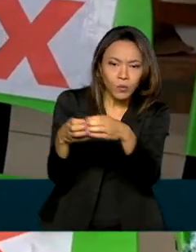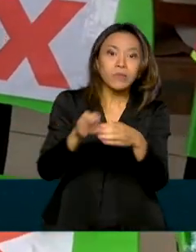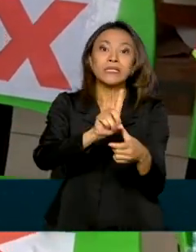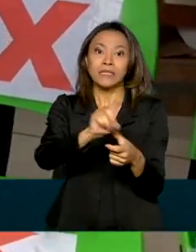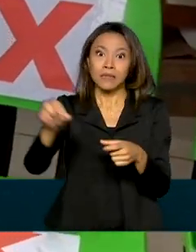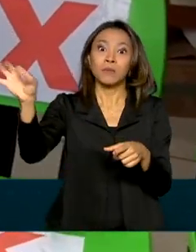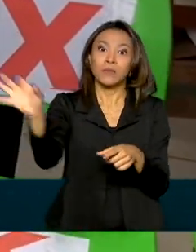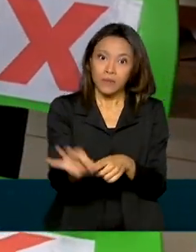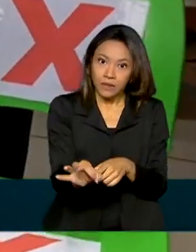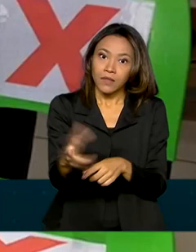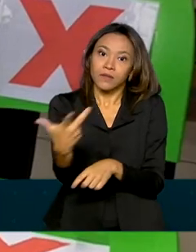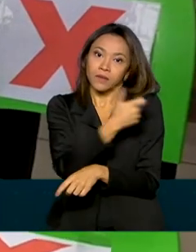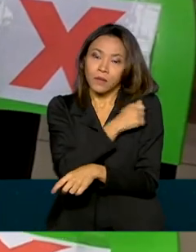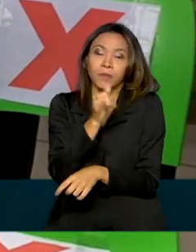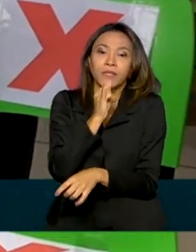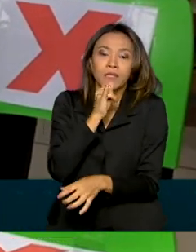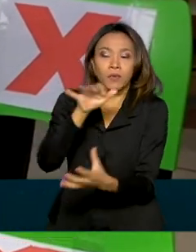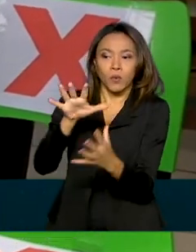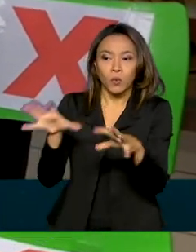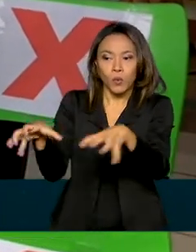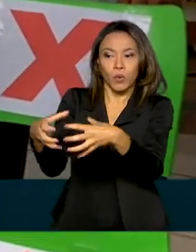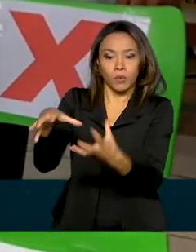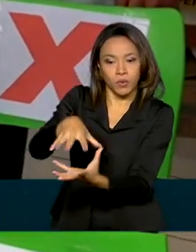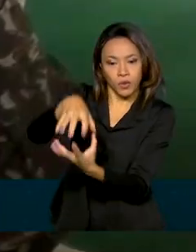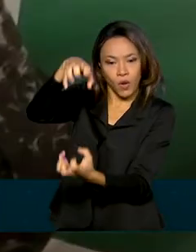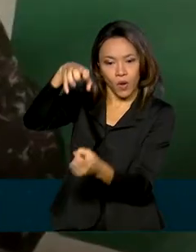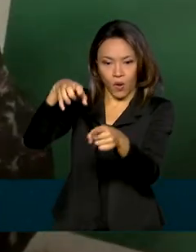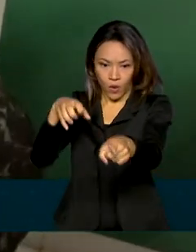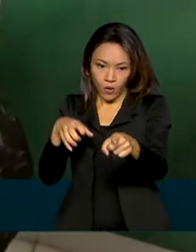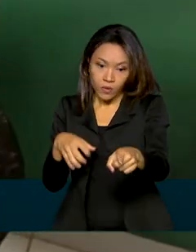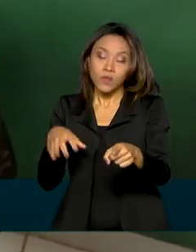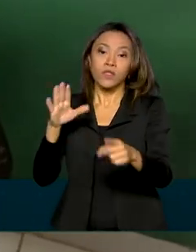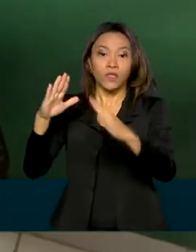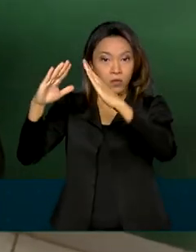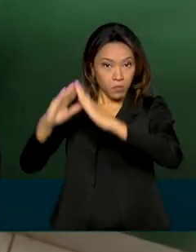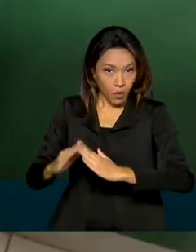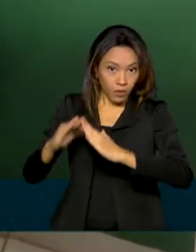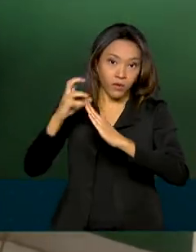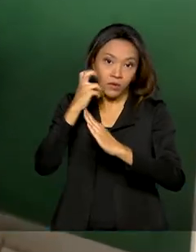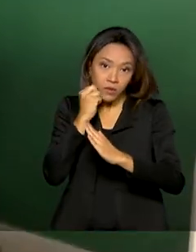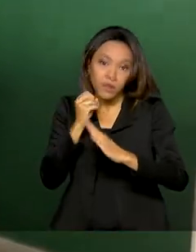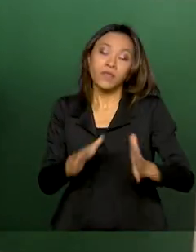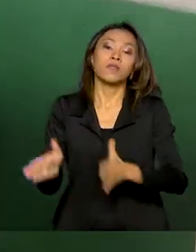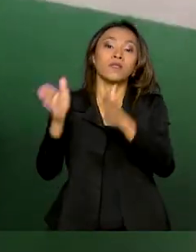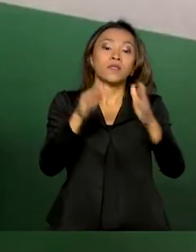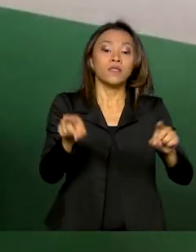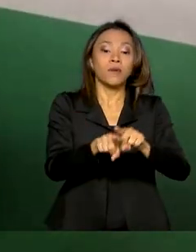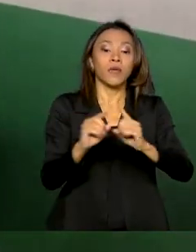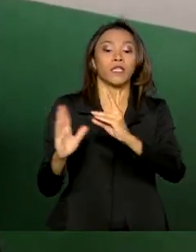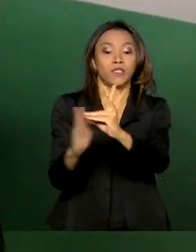imunizados, como os idosos que vivem em instituições de longa permanência e indígenas que vivem em aldeias. Música Música Música Música Música